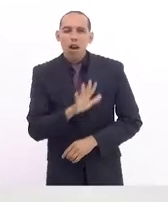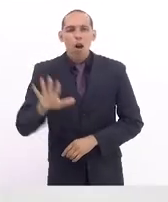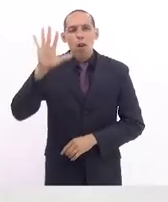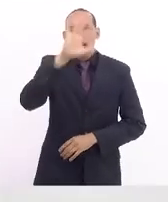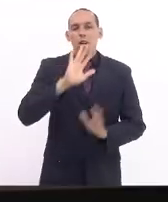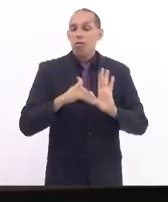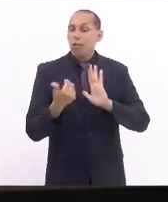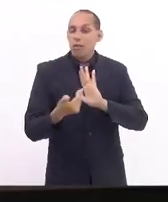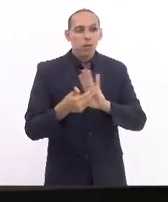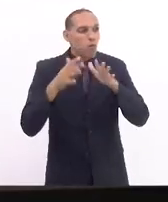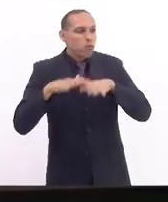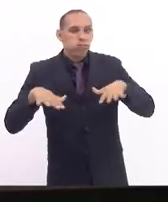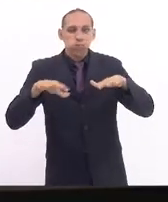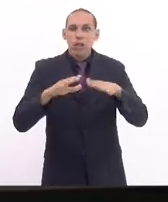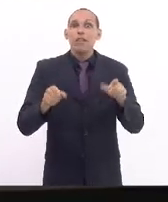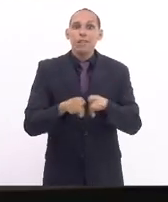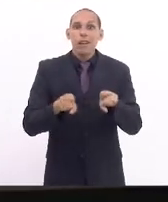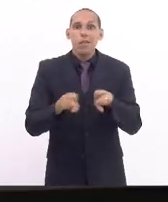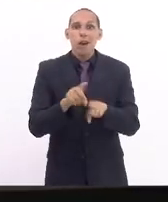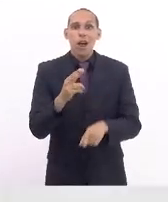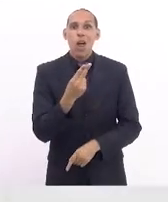E levando o nosso nome